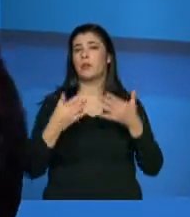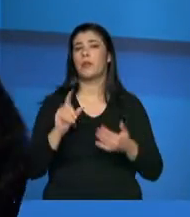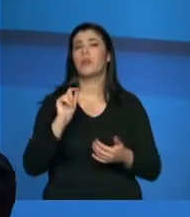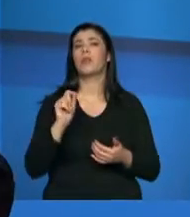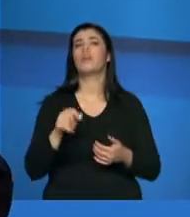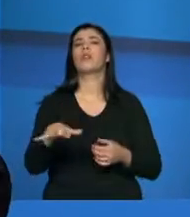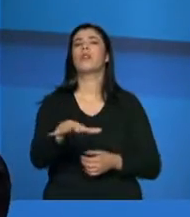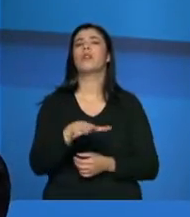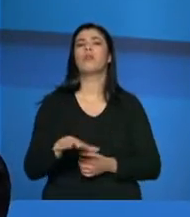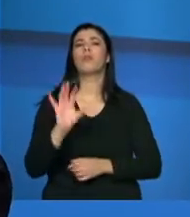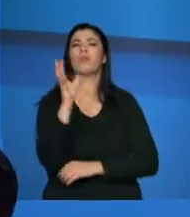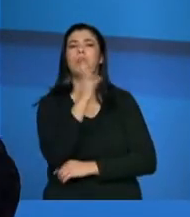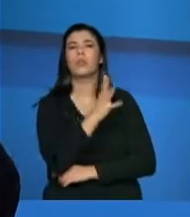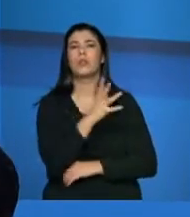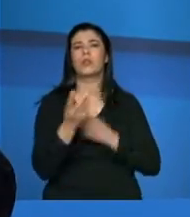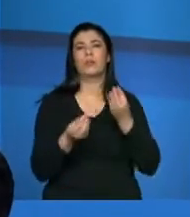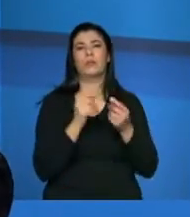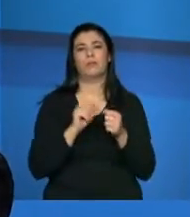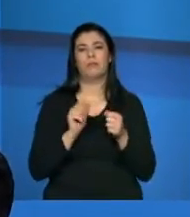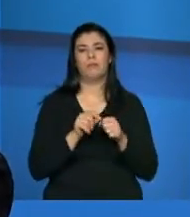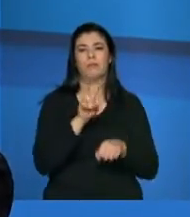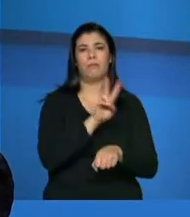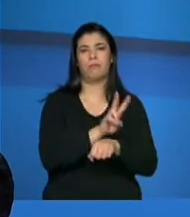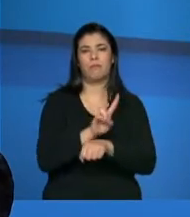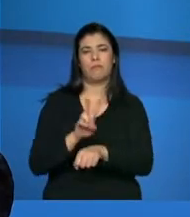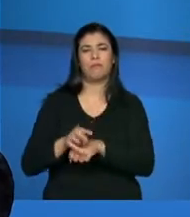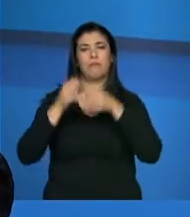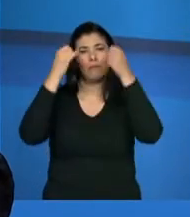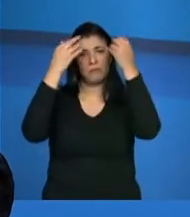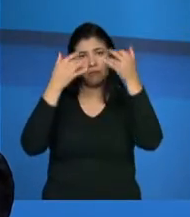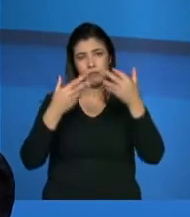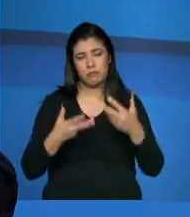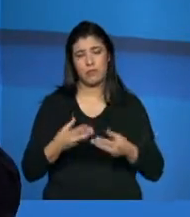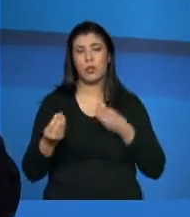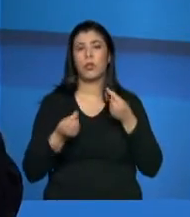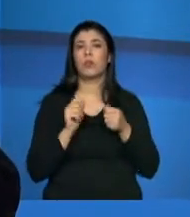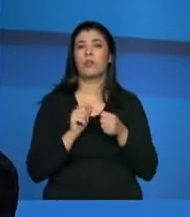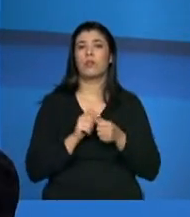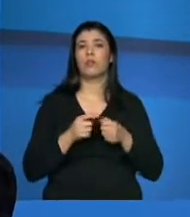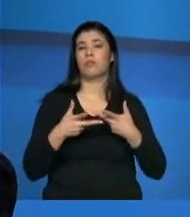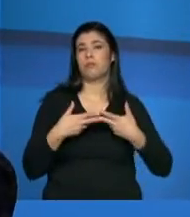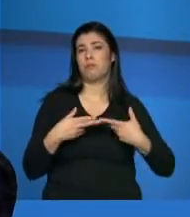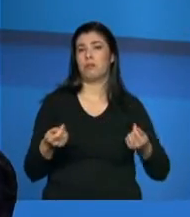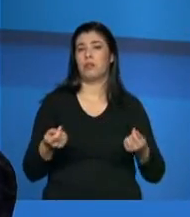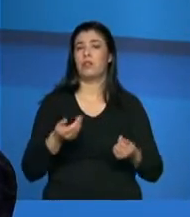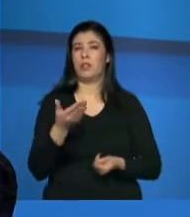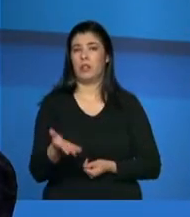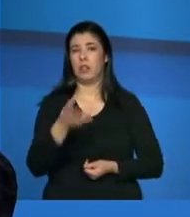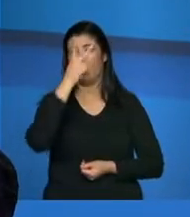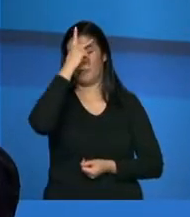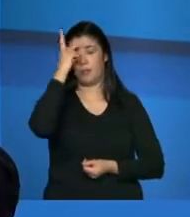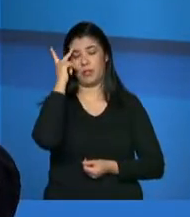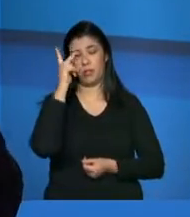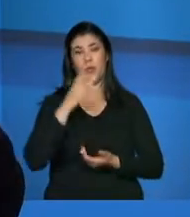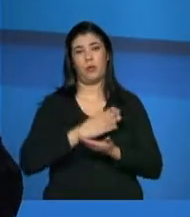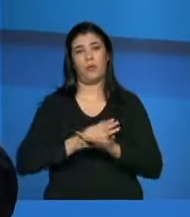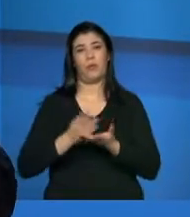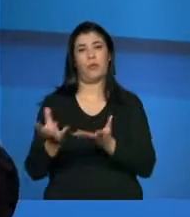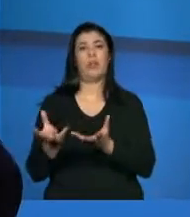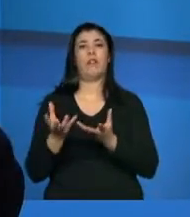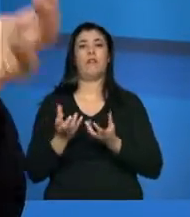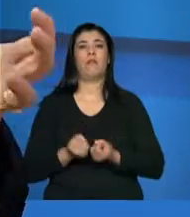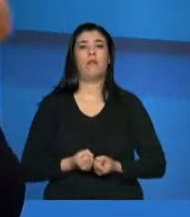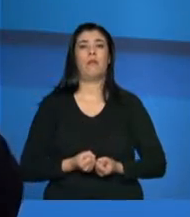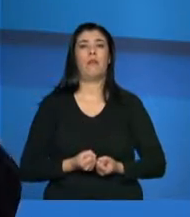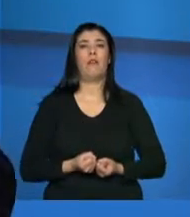ambiente, falam da importância desse recurso. E aí, a pessoa passa a receber. Então, na verdade,